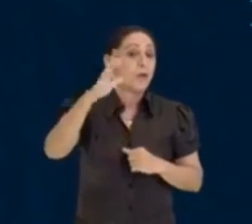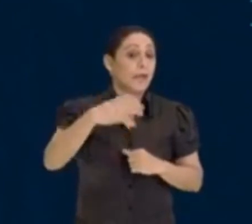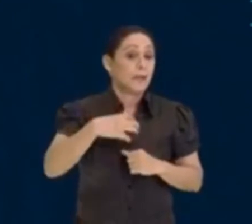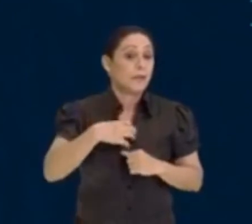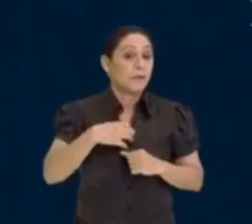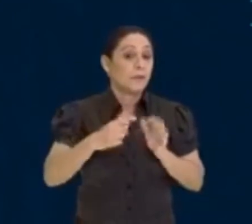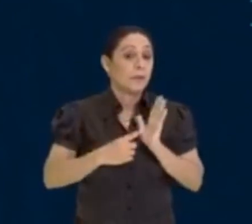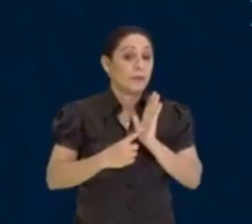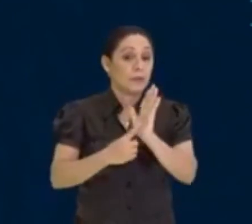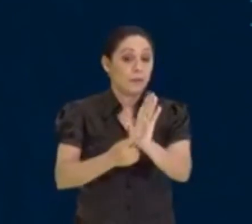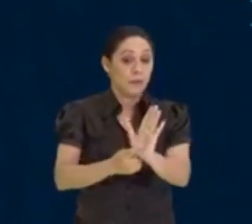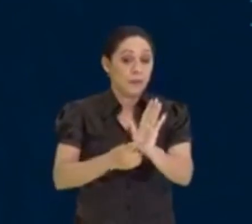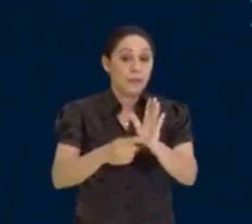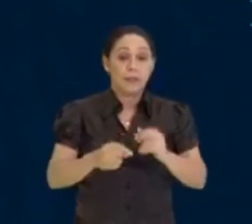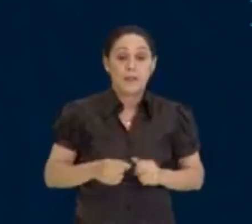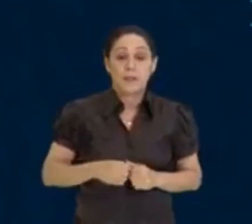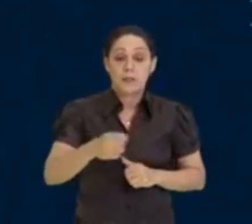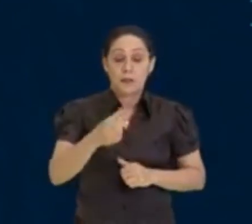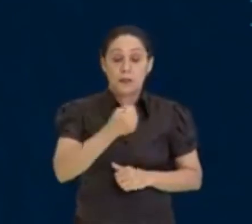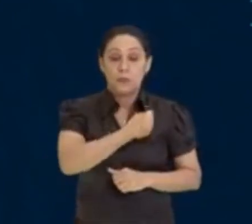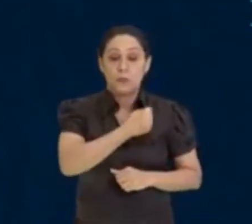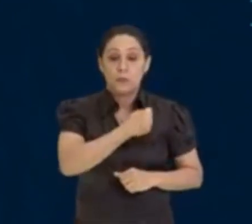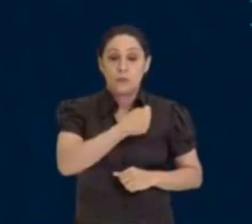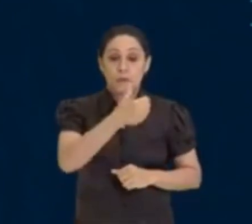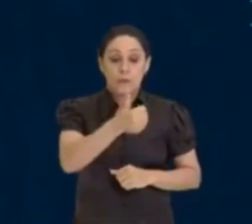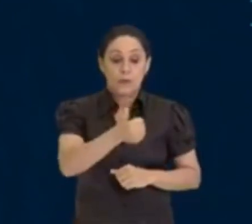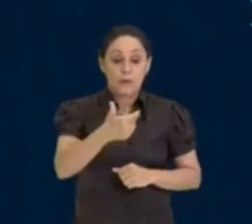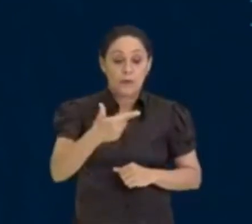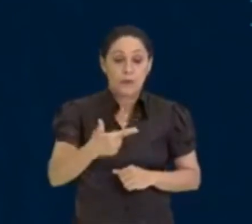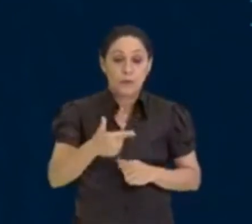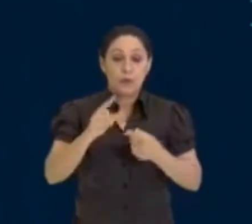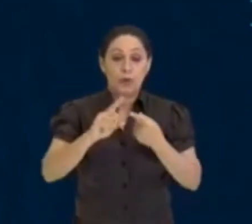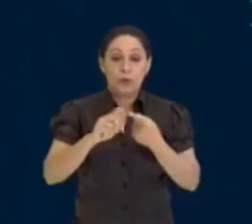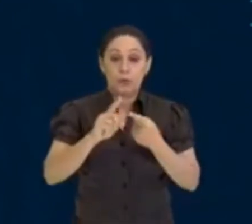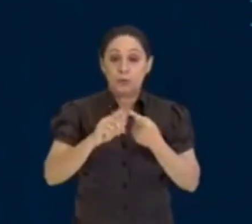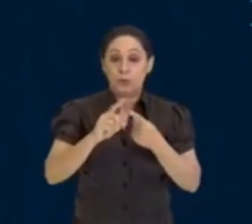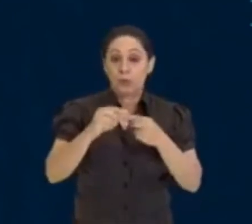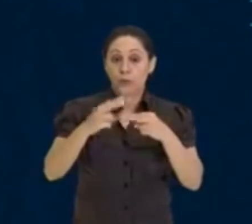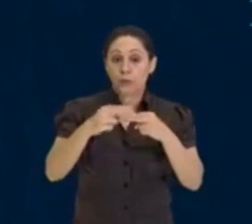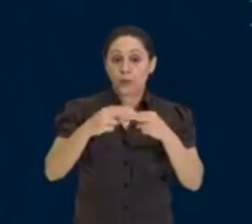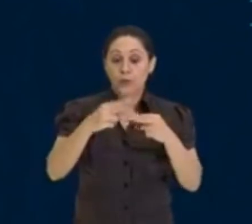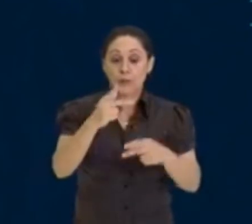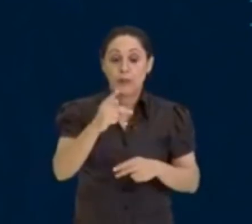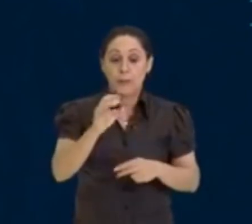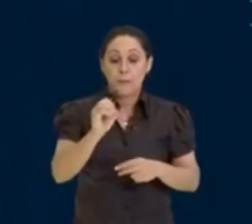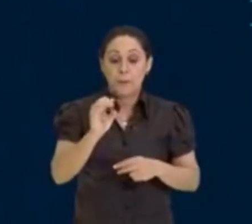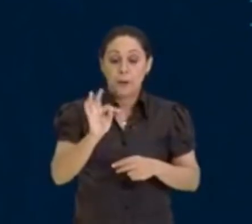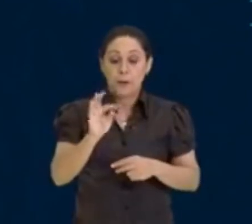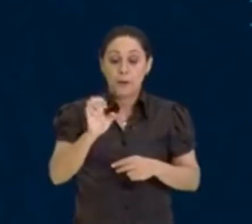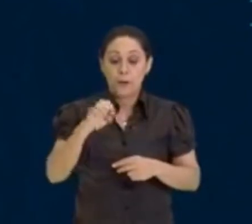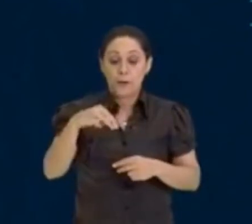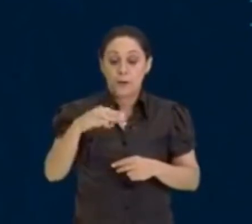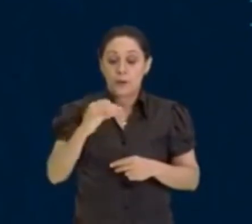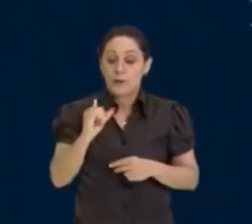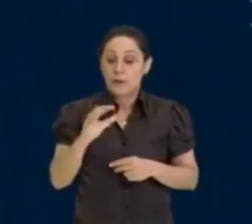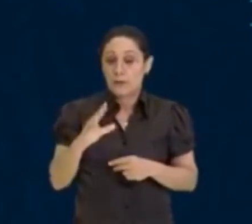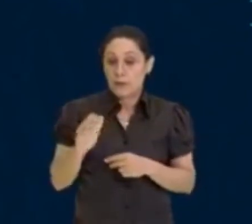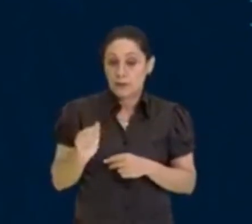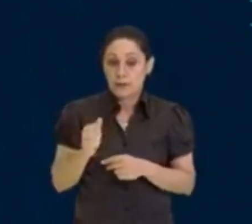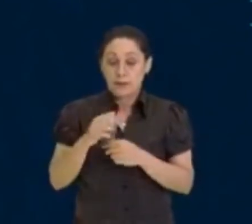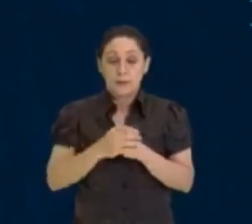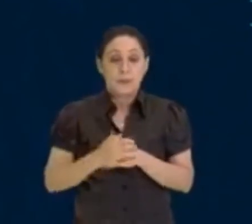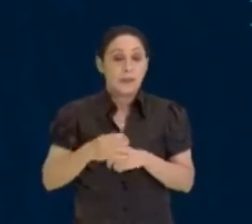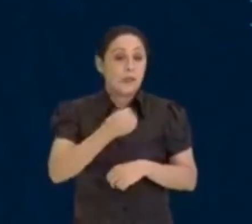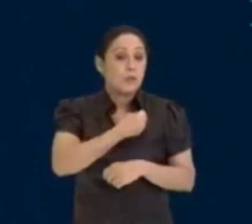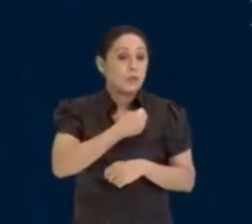representar o número 12, utilizando a potência dos números naturais, aí você vai observar o seguinte, olha